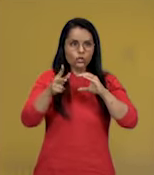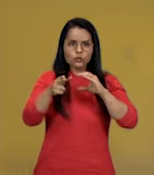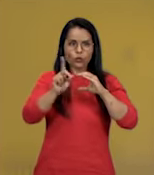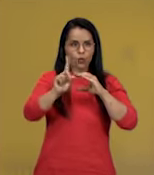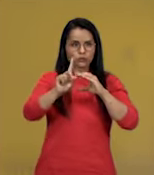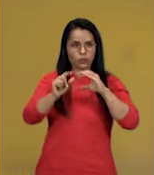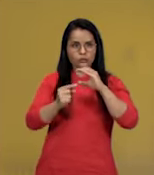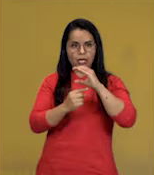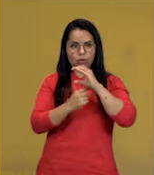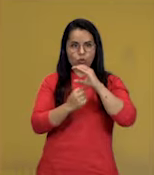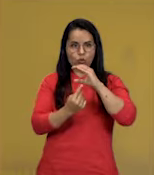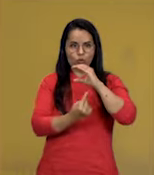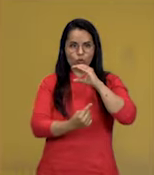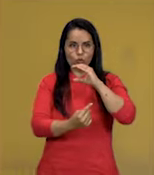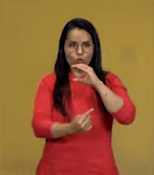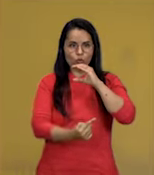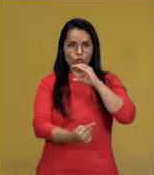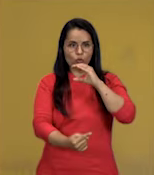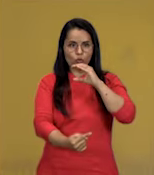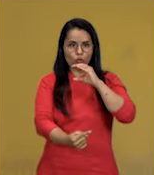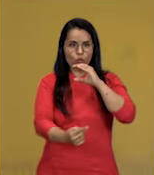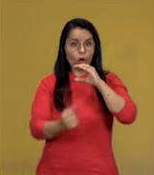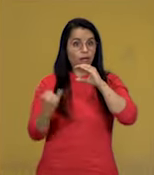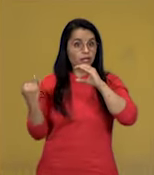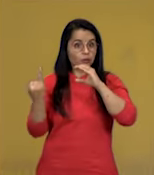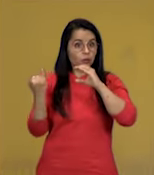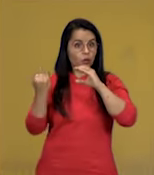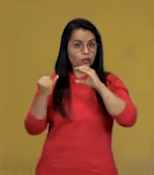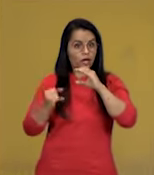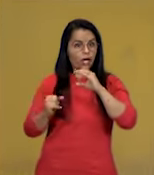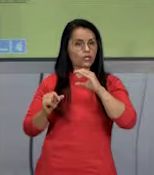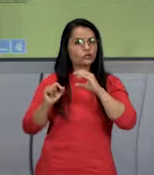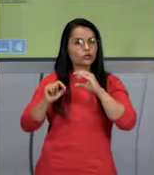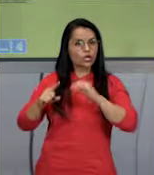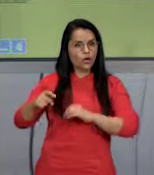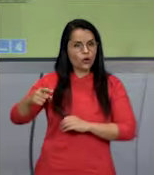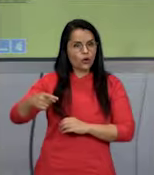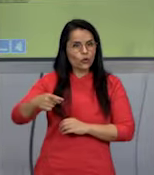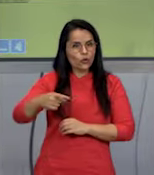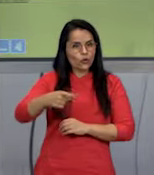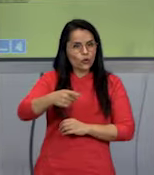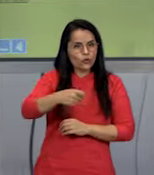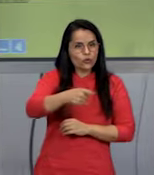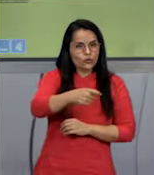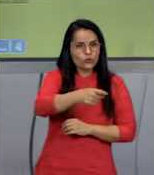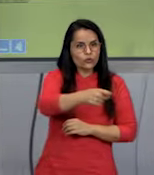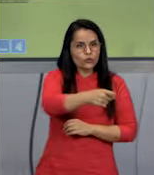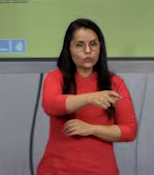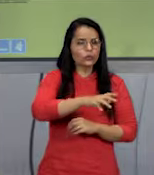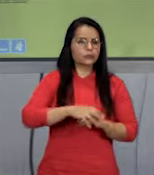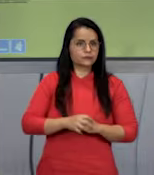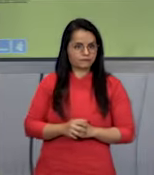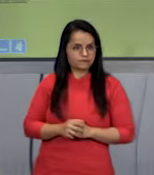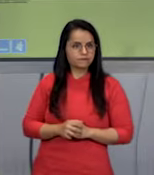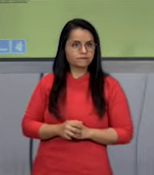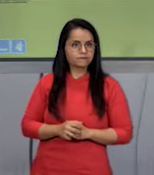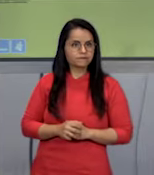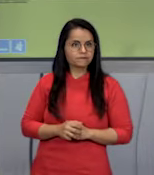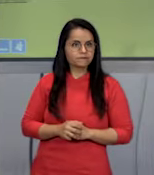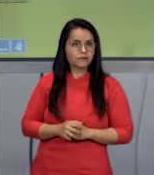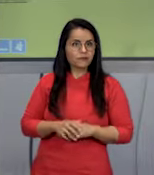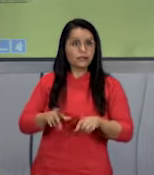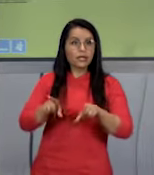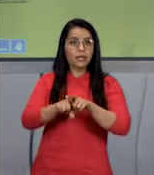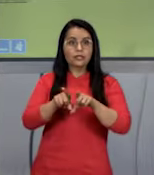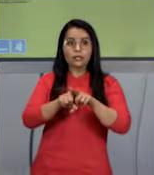aqui, ó. Importante pra nadar, né? E se movimentar no meio aquoso. E